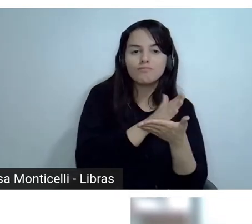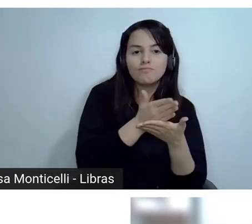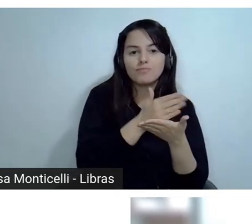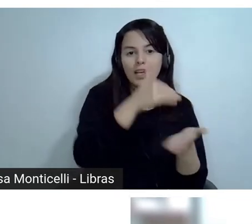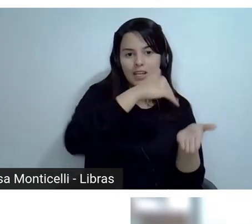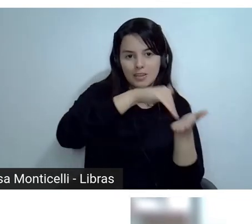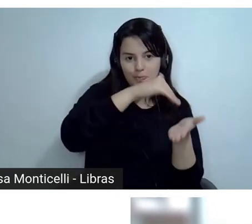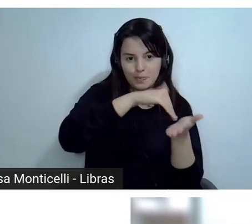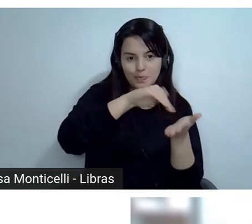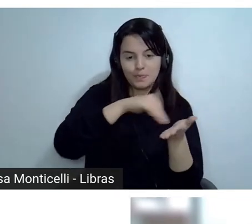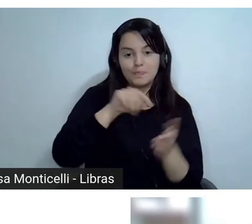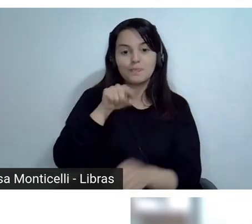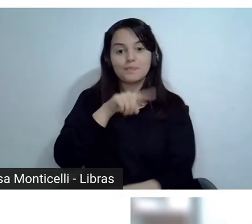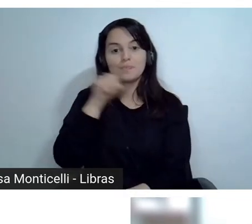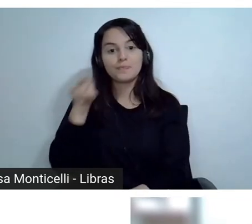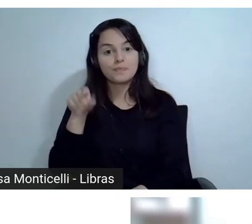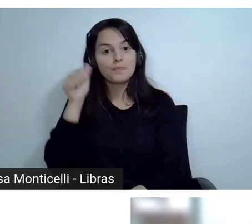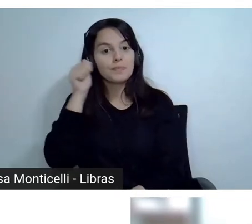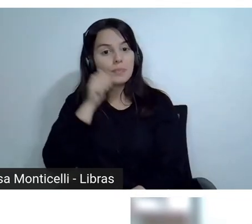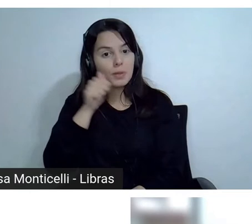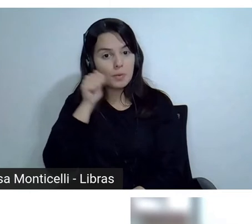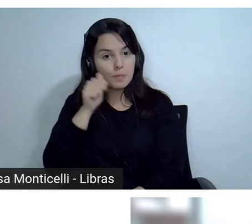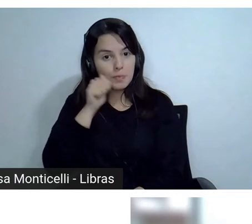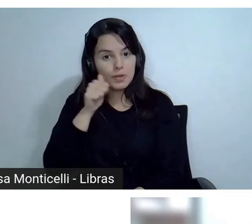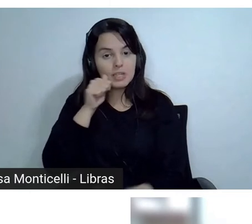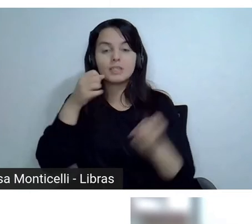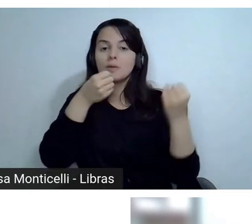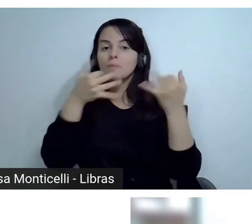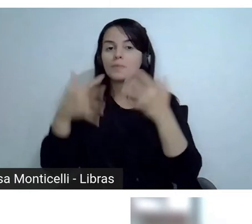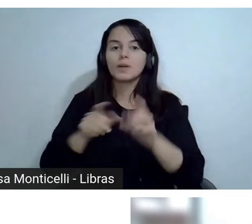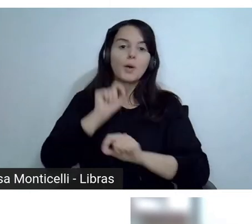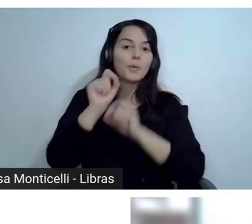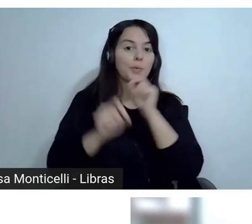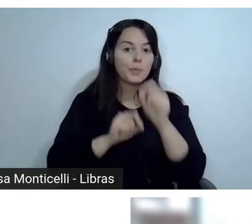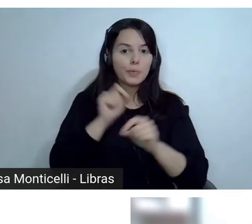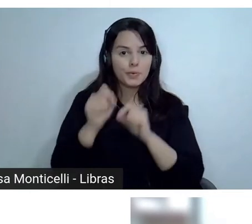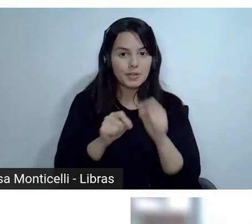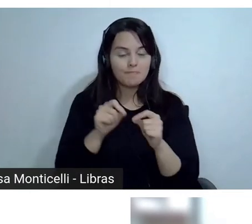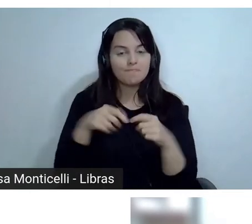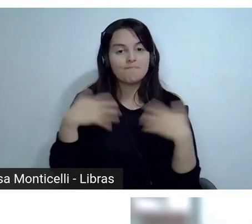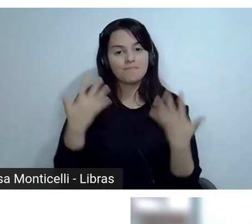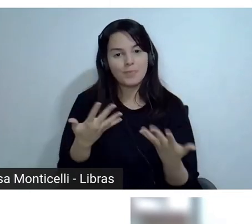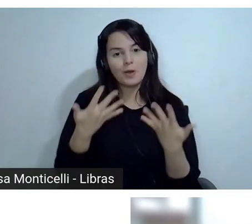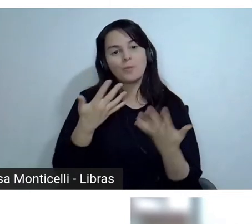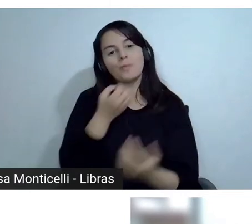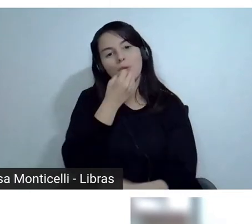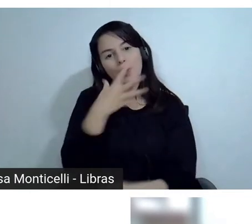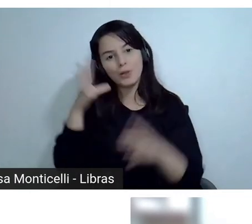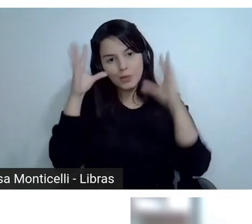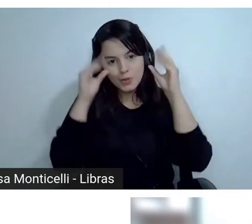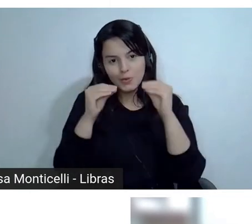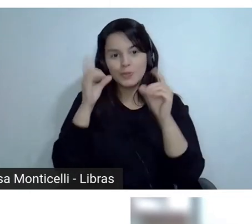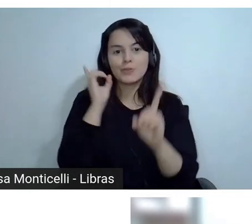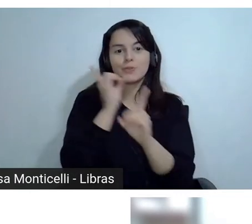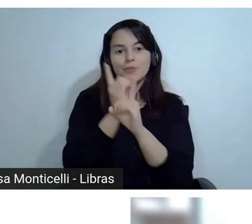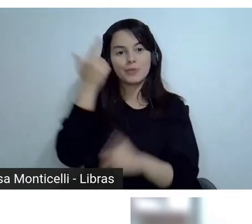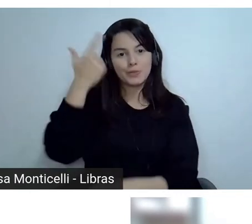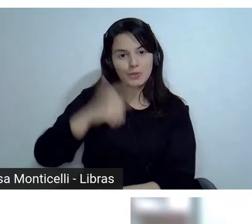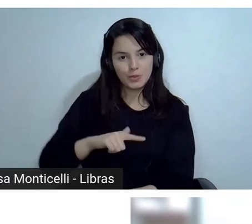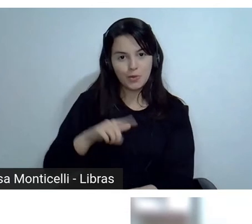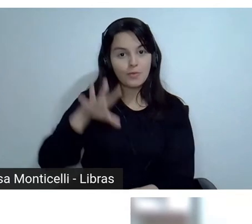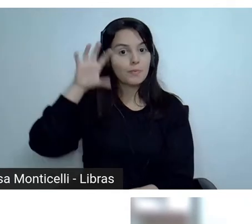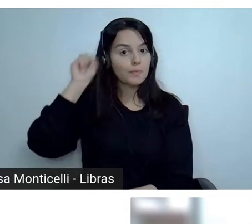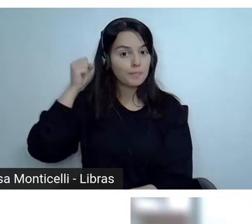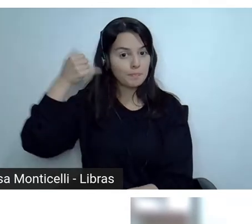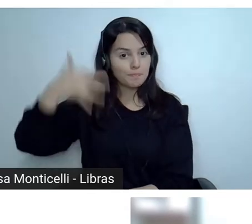professores e professoras. Mais um encontro aqui. Vou fazer minha audiodescrição inicialmente. Eu sou uma mulher de